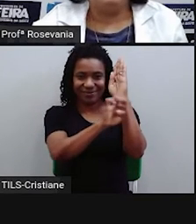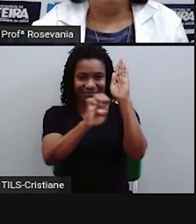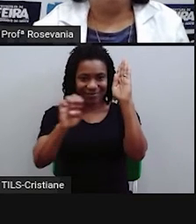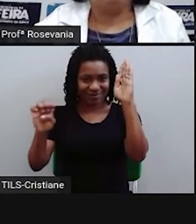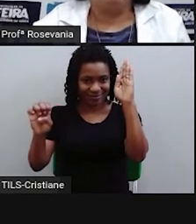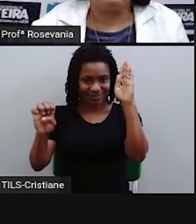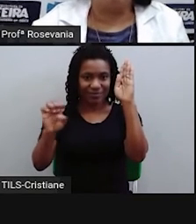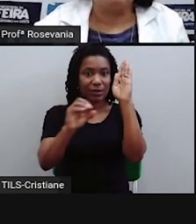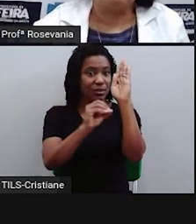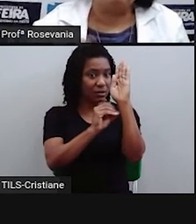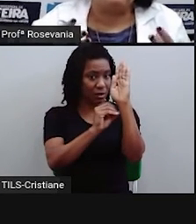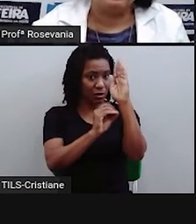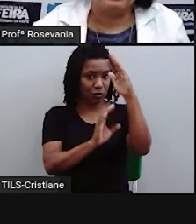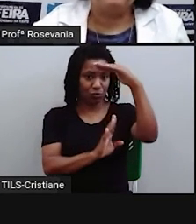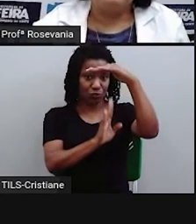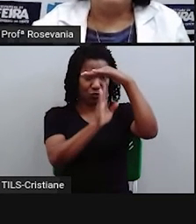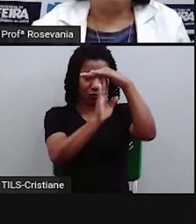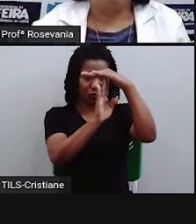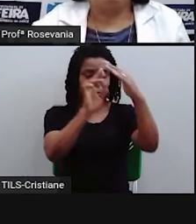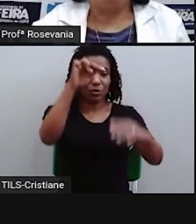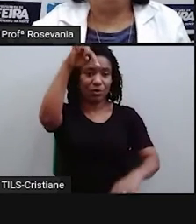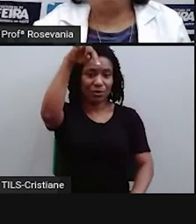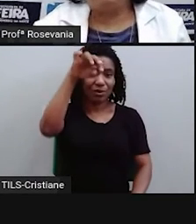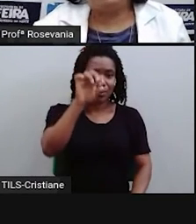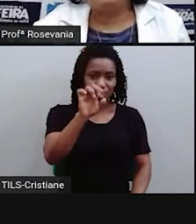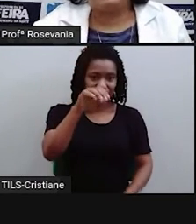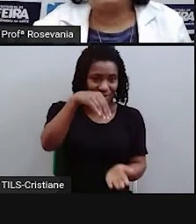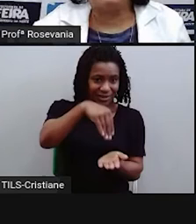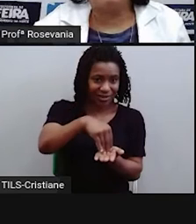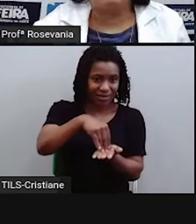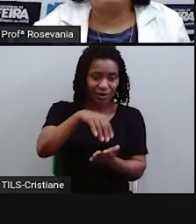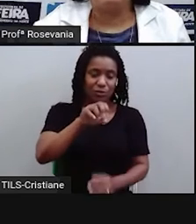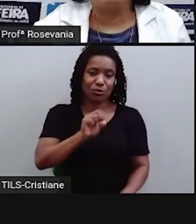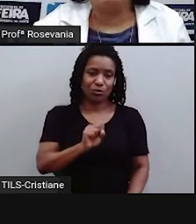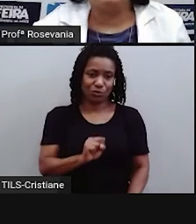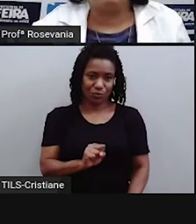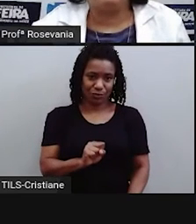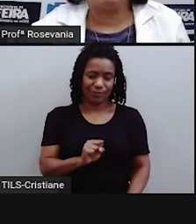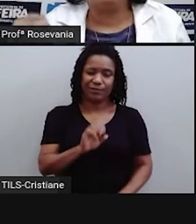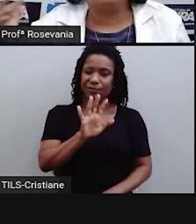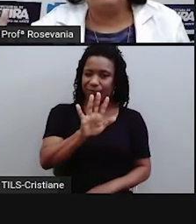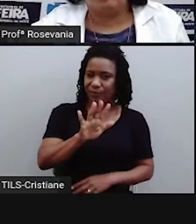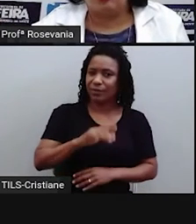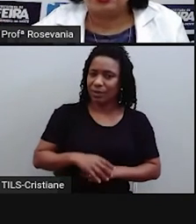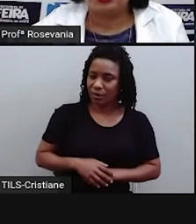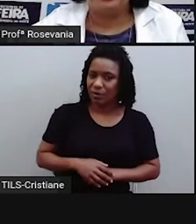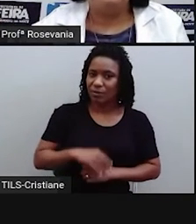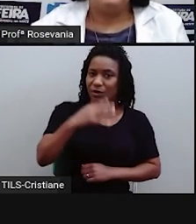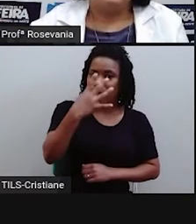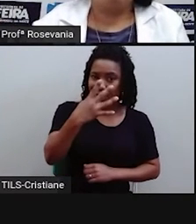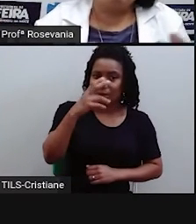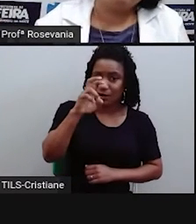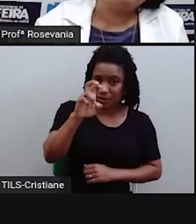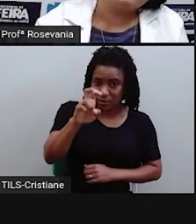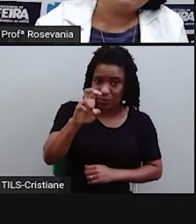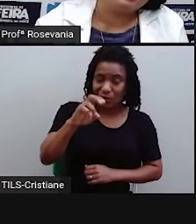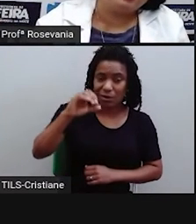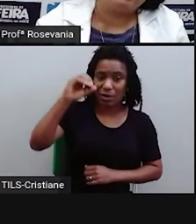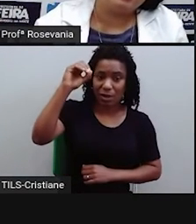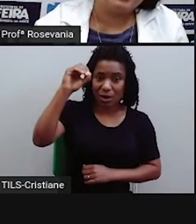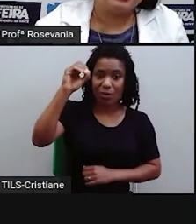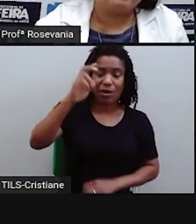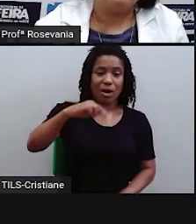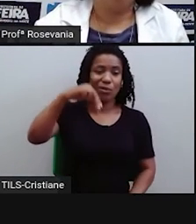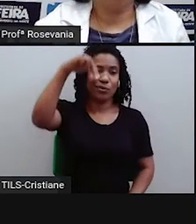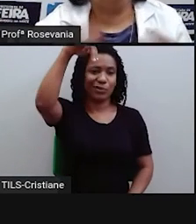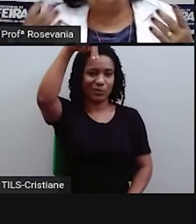sul, então, toda vez que eu não falar bora dizer assim, 45 graus norte, é uma informação de